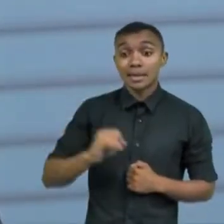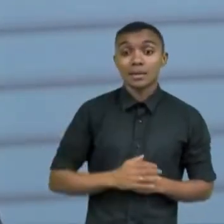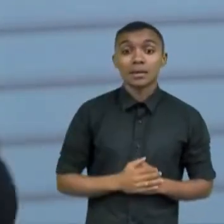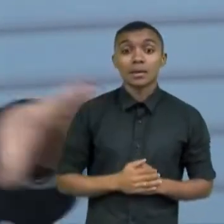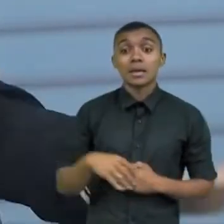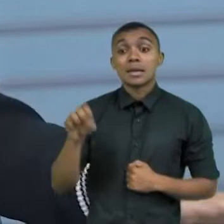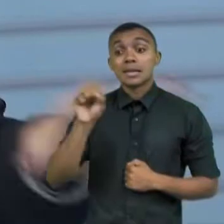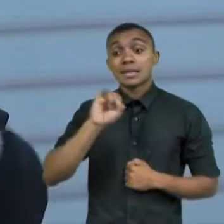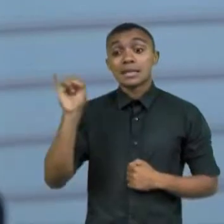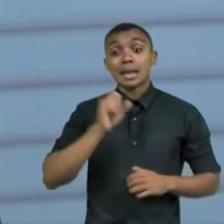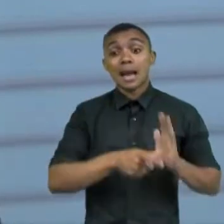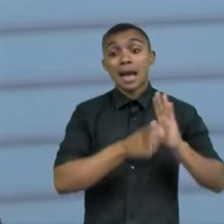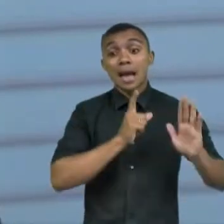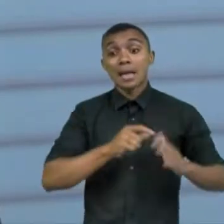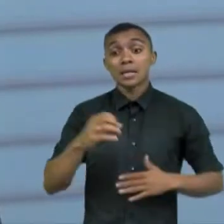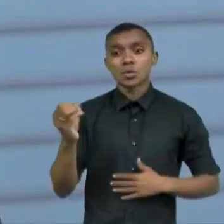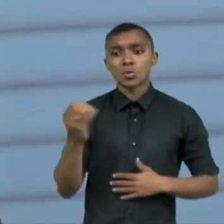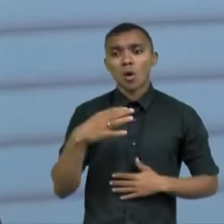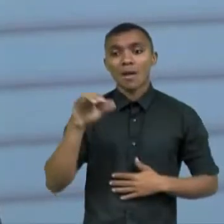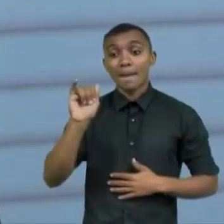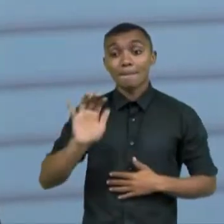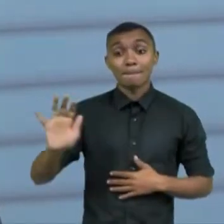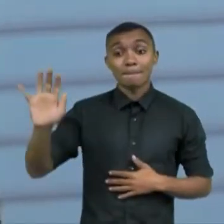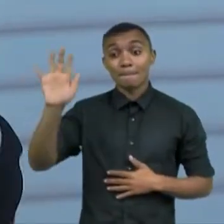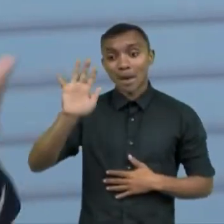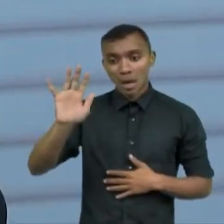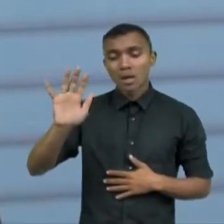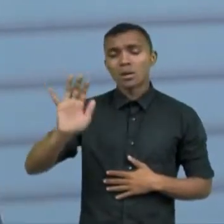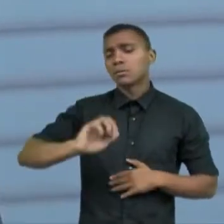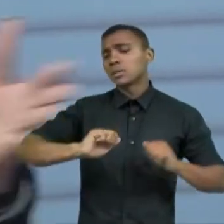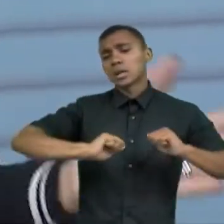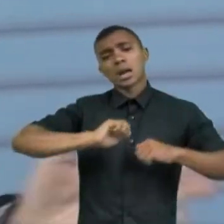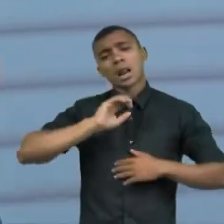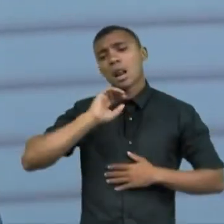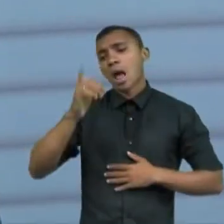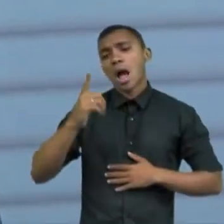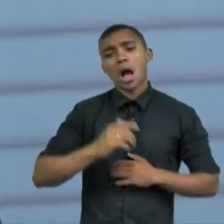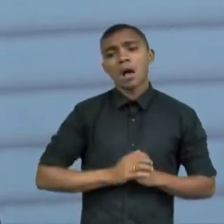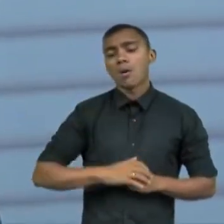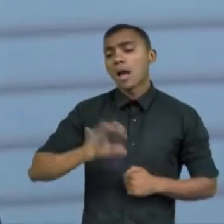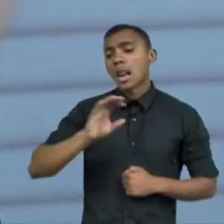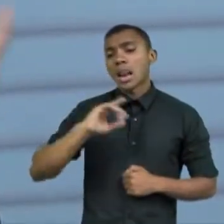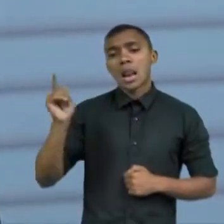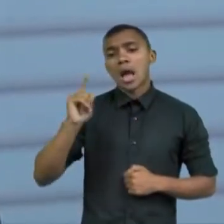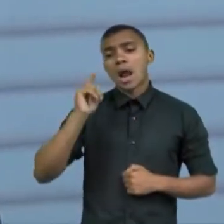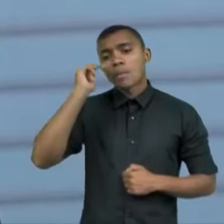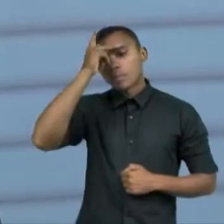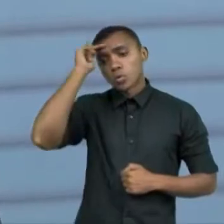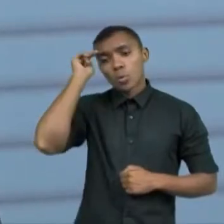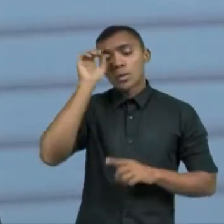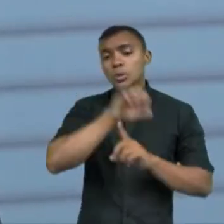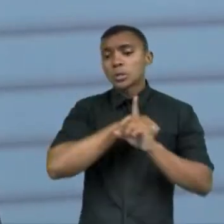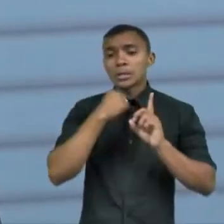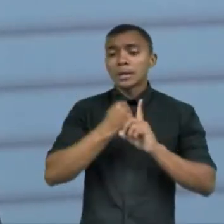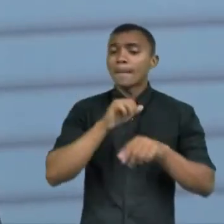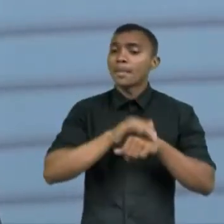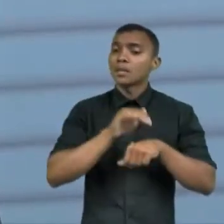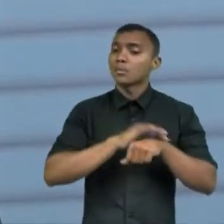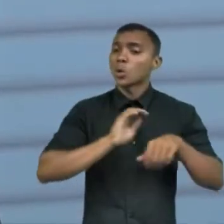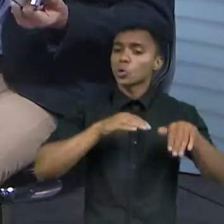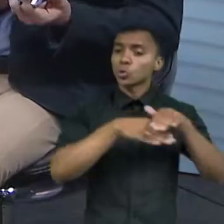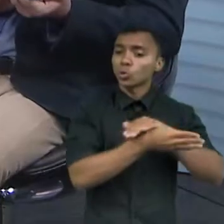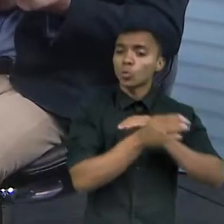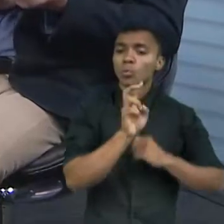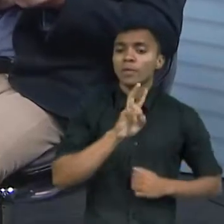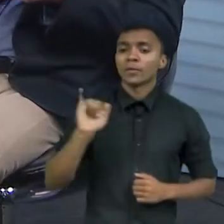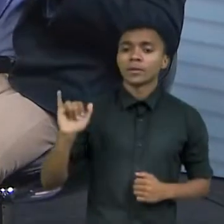trabalhado um novo símbolo para a pessoa com deficiência é claro que a sociedade vai se vai se acostumar doutora